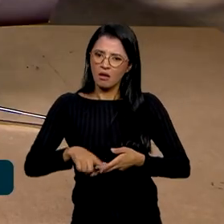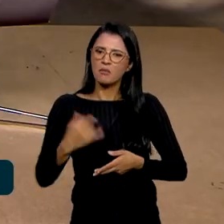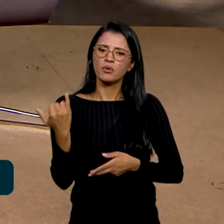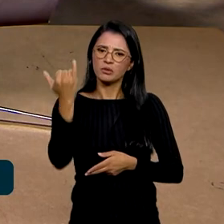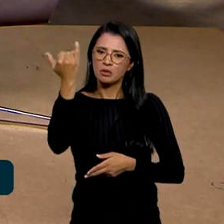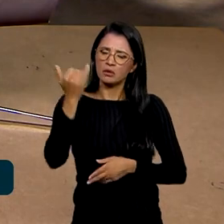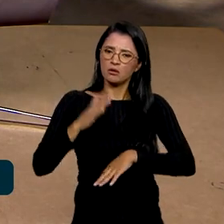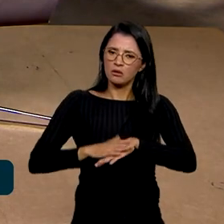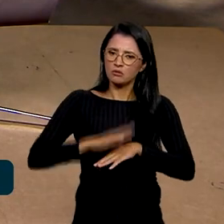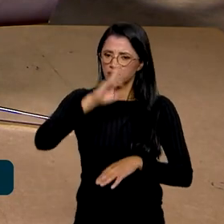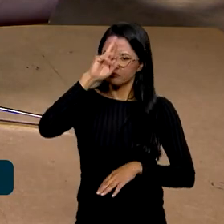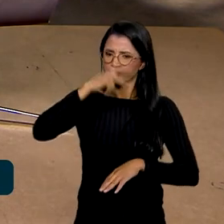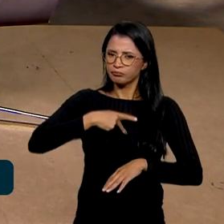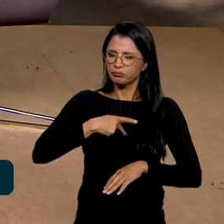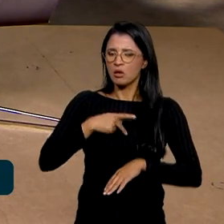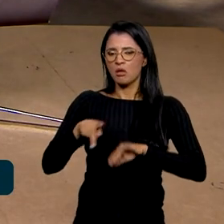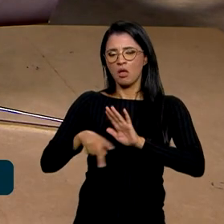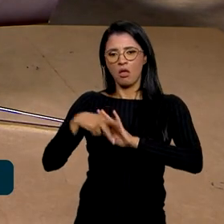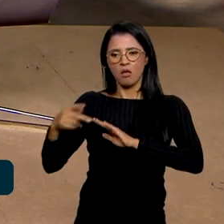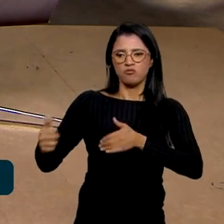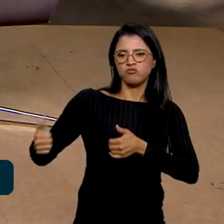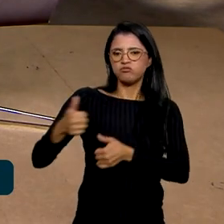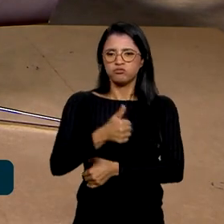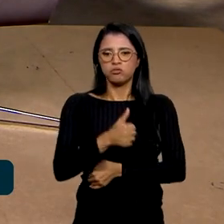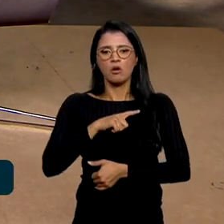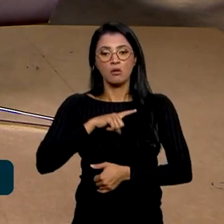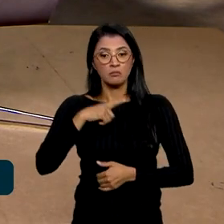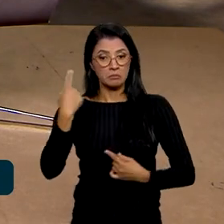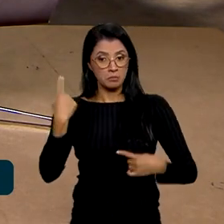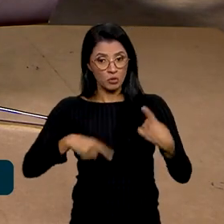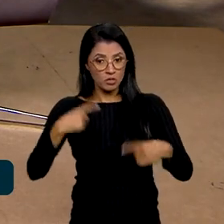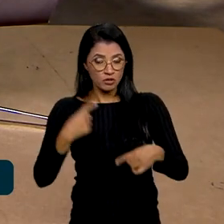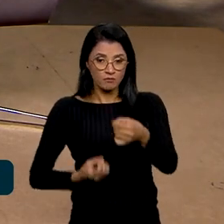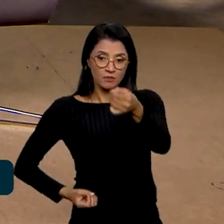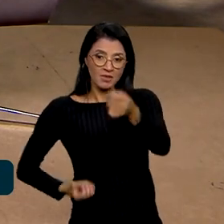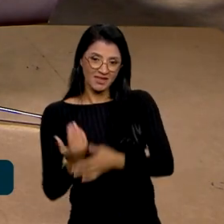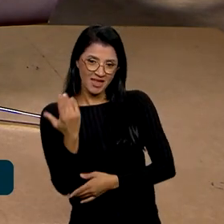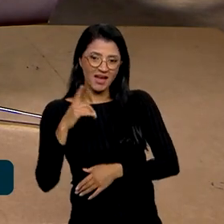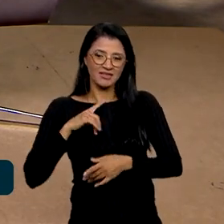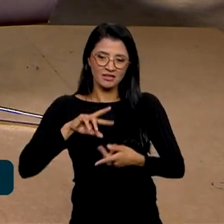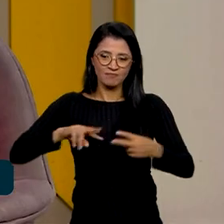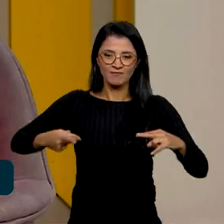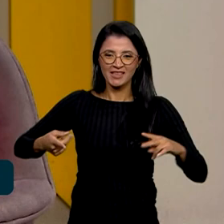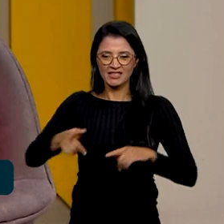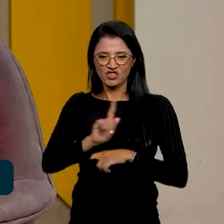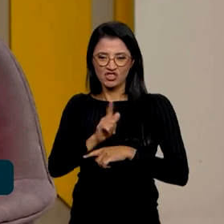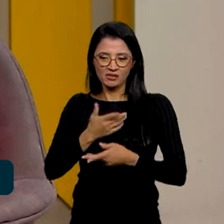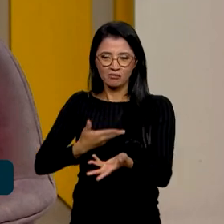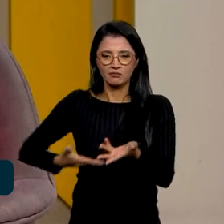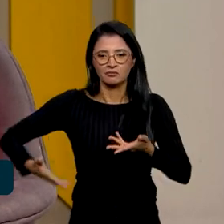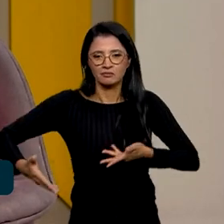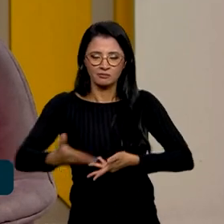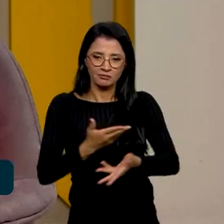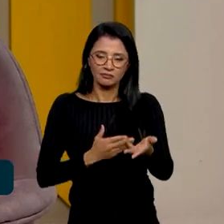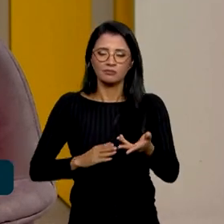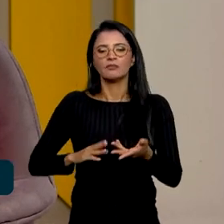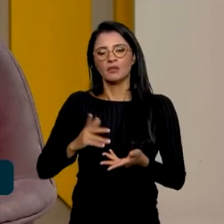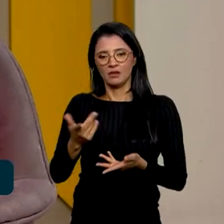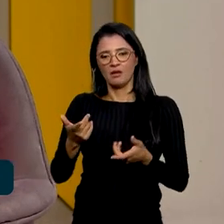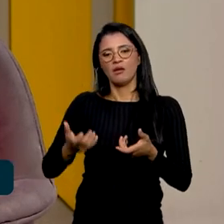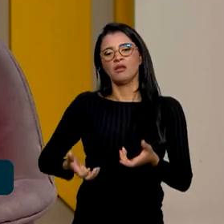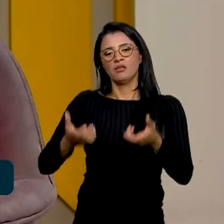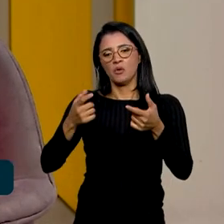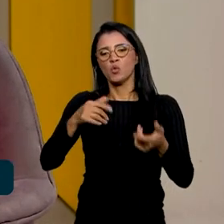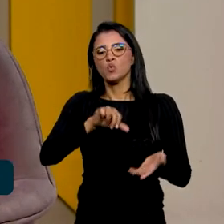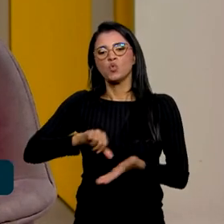protagonismo dessas comunidades. É uma política que nasce com o DNA de gestão compartilhada, que nasce com uma Comissão Nacional de Pontos de Cultura, que